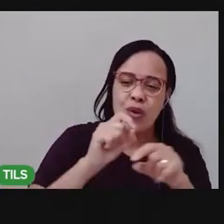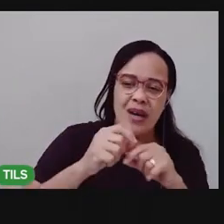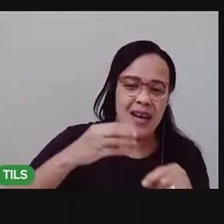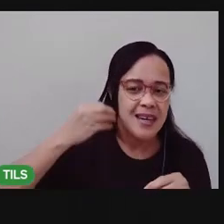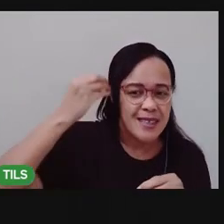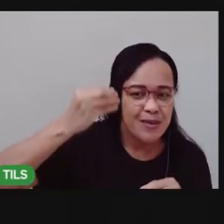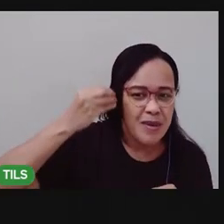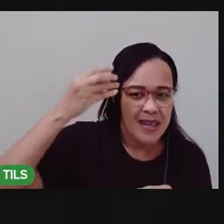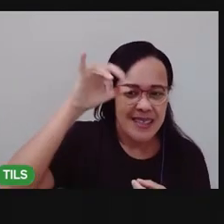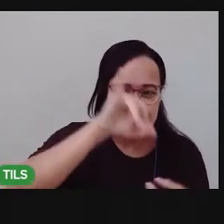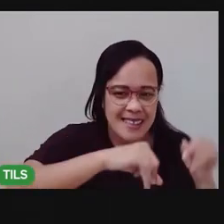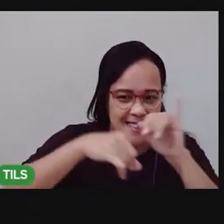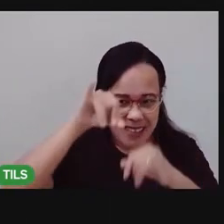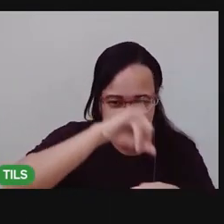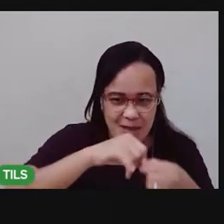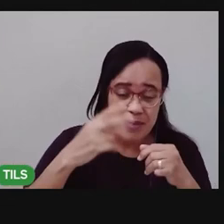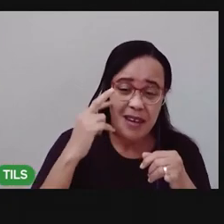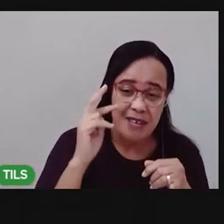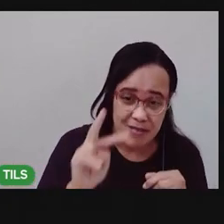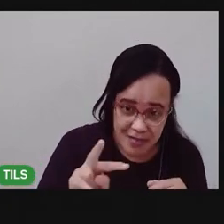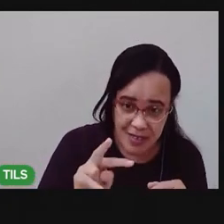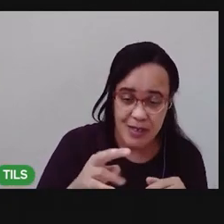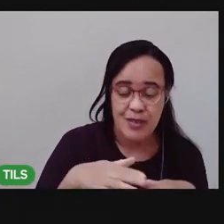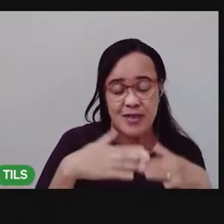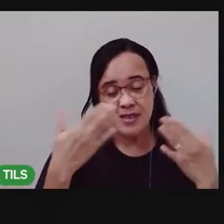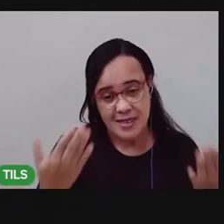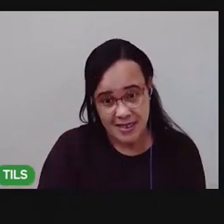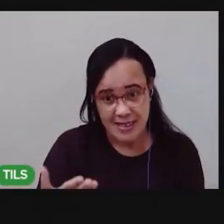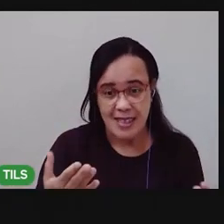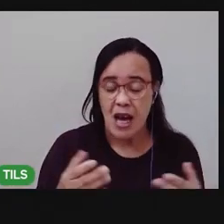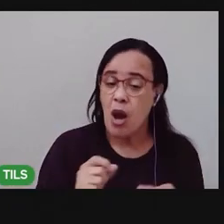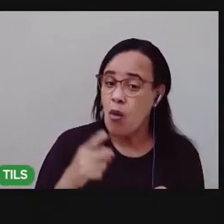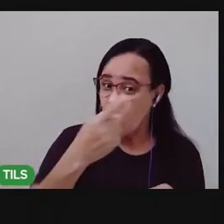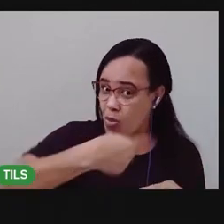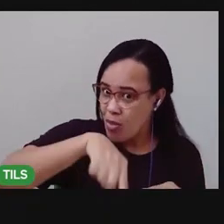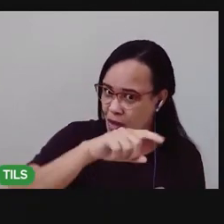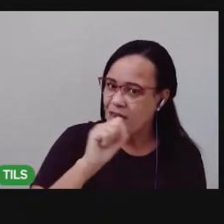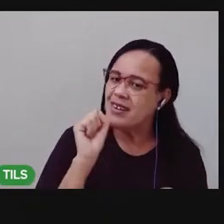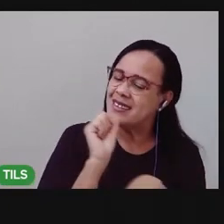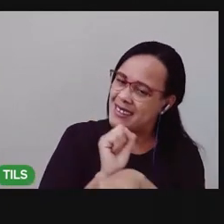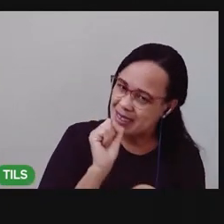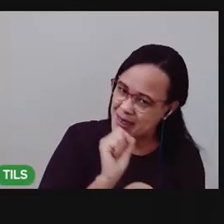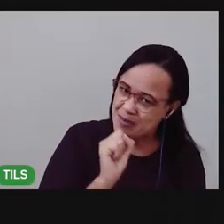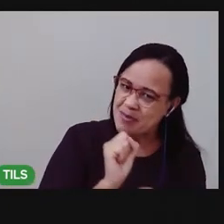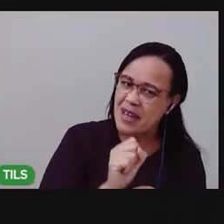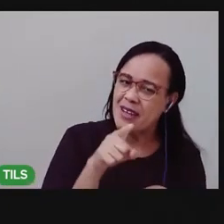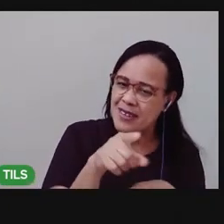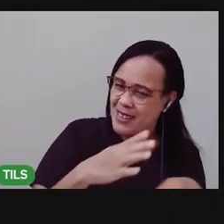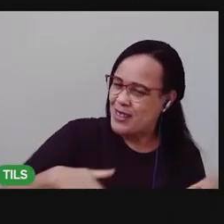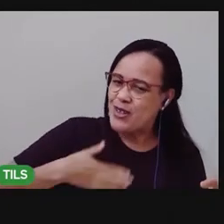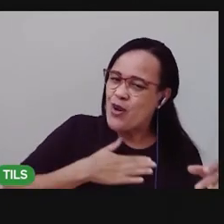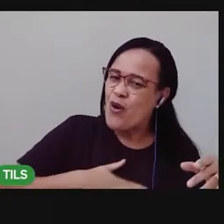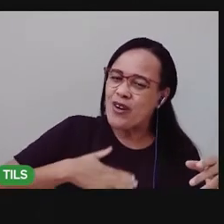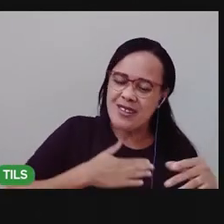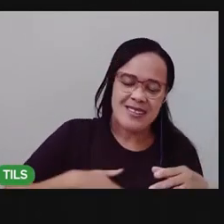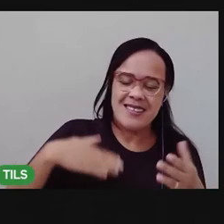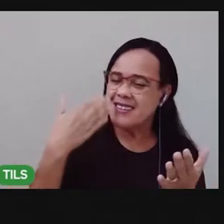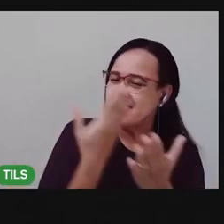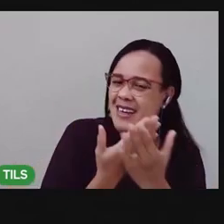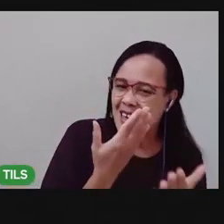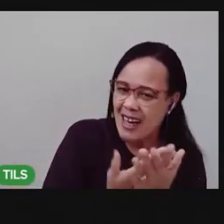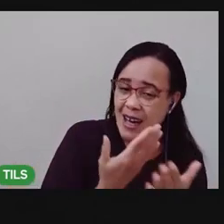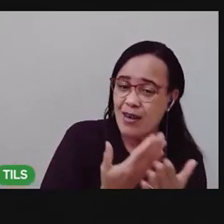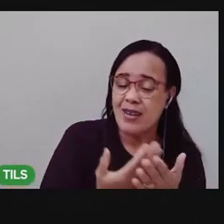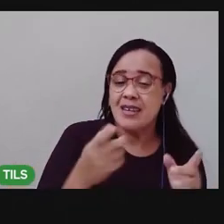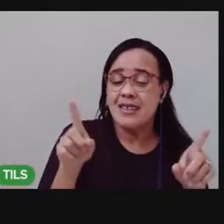bastante dessa aula tenha se divertido esteja preparado aí para deixar o seu ambiente bem limpo e livre